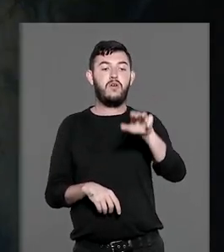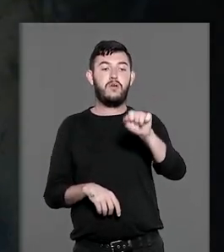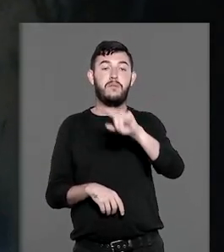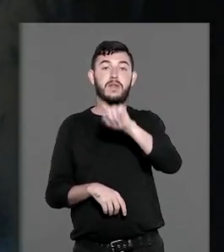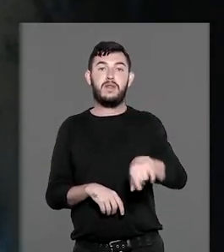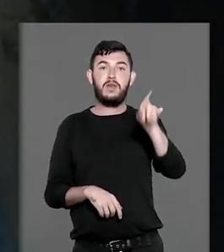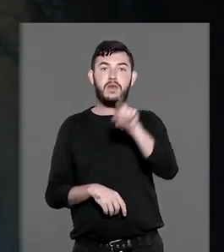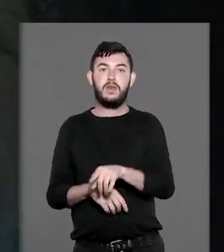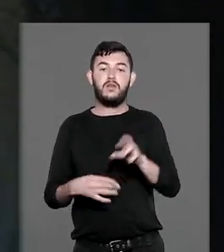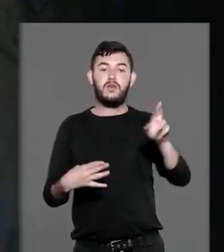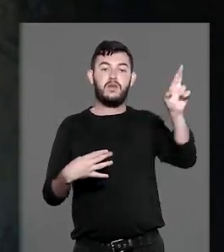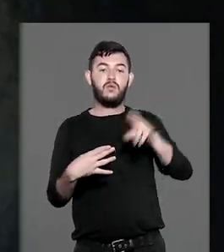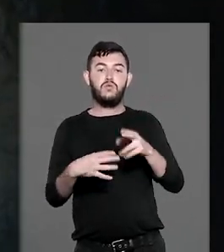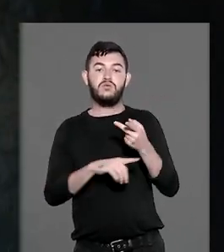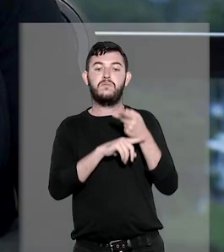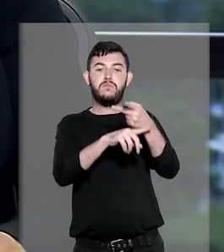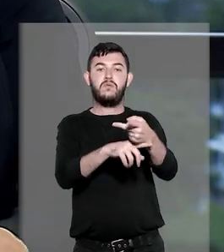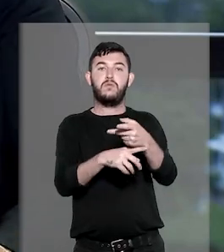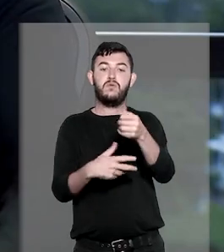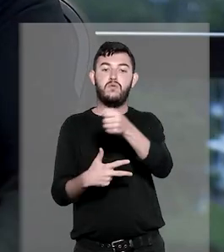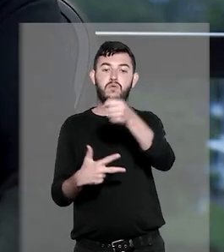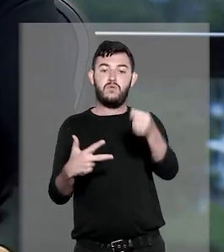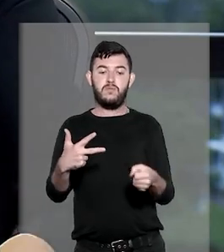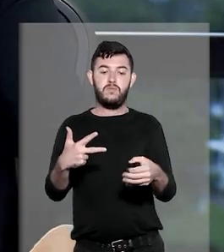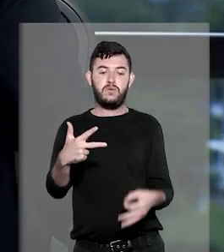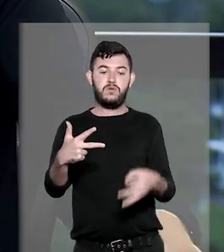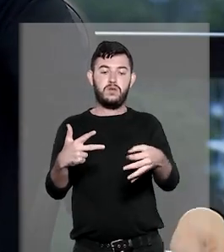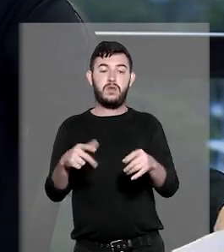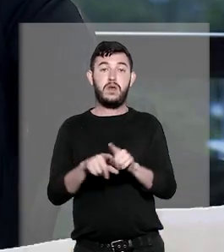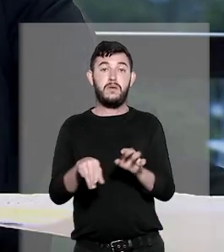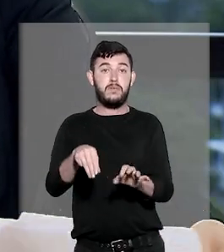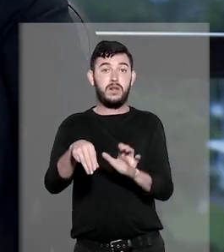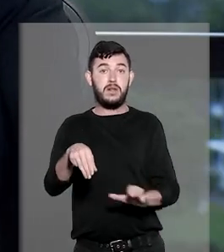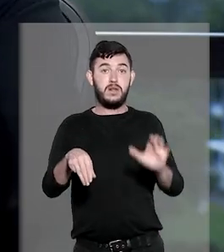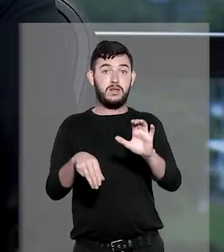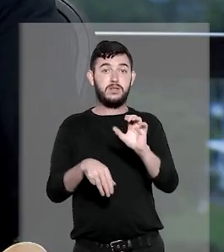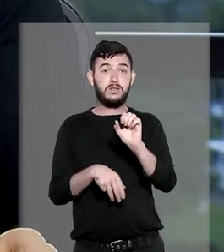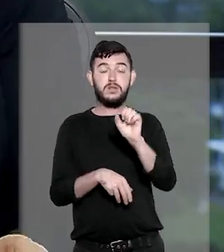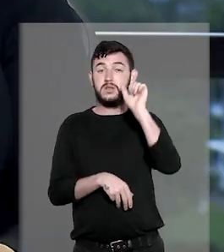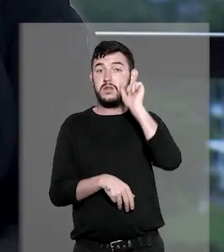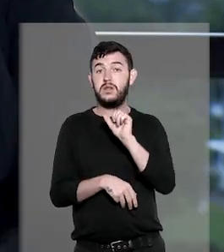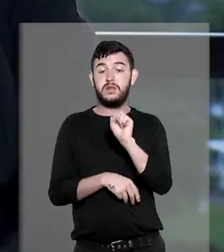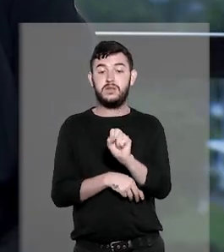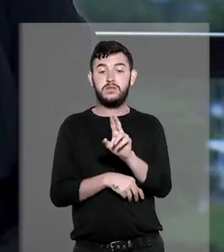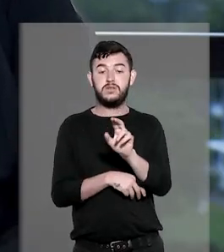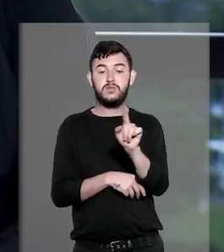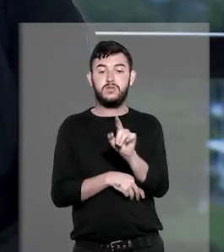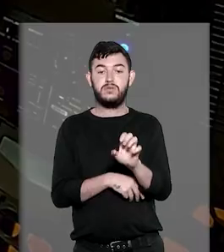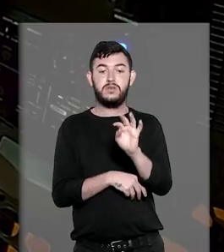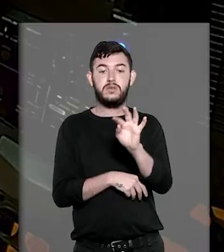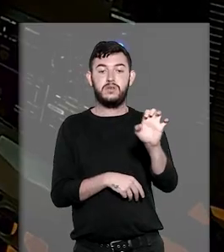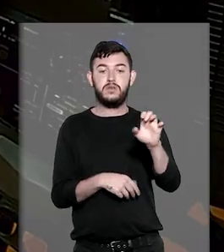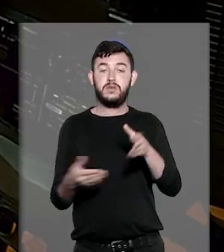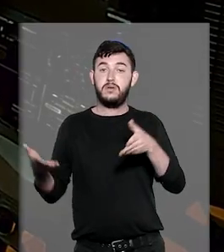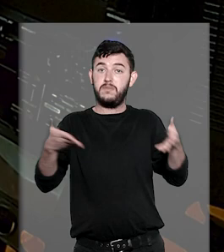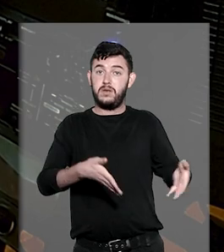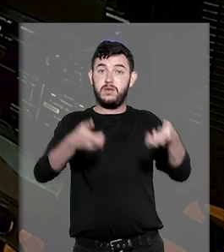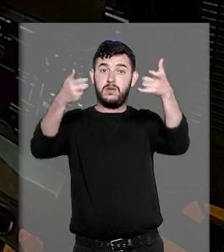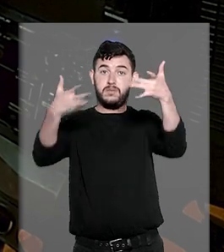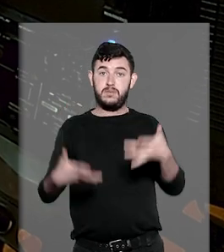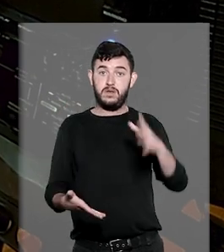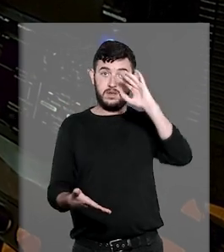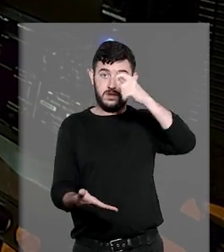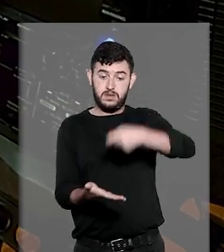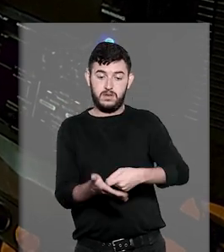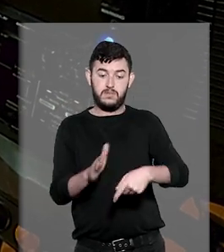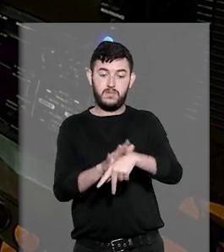foi buscar o poder judiciário. A relatora, ministra Suzete Magalhães, também participa do programa, explicando a decisão